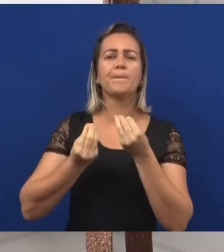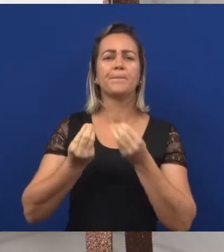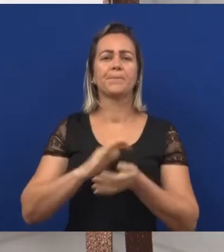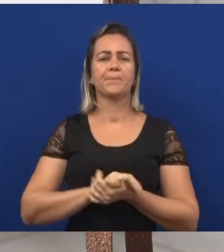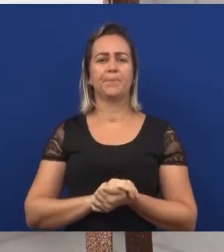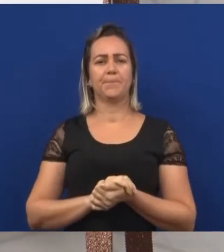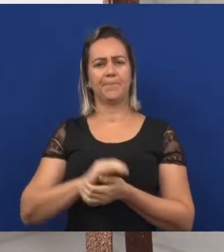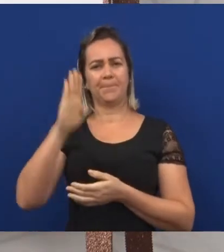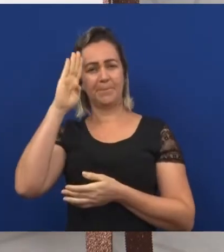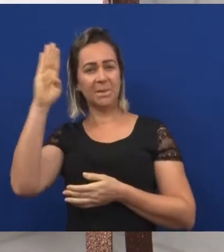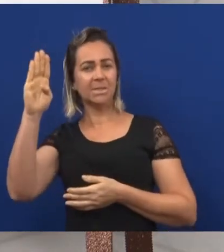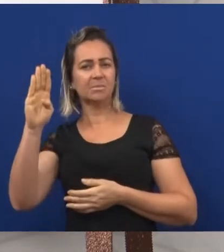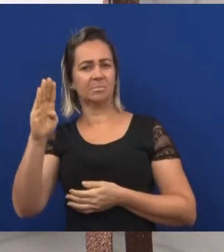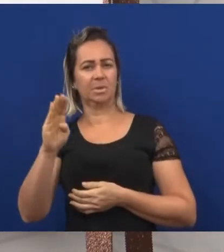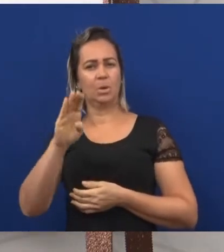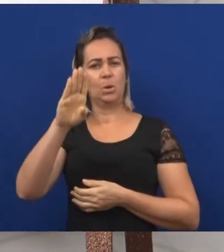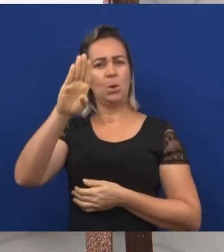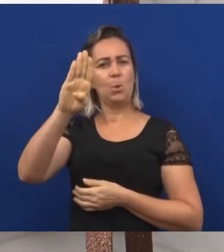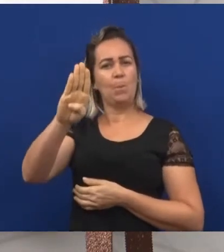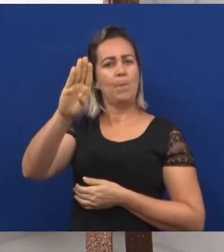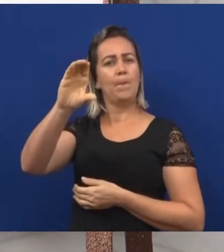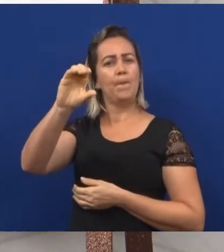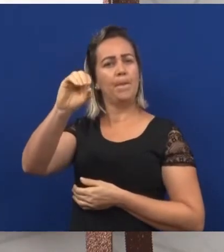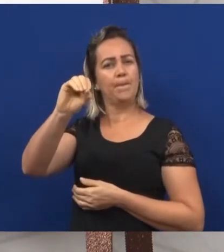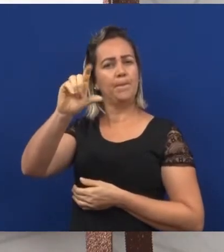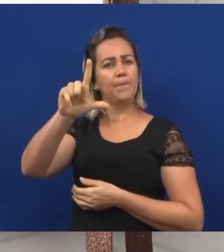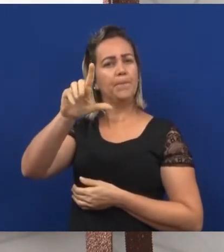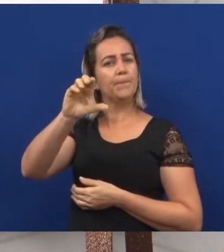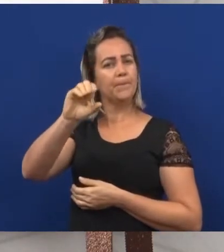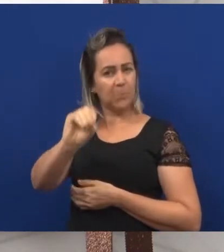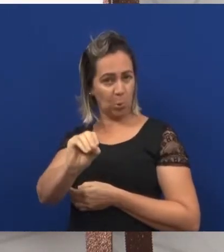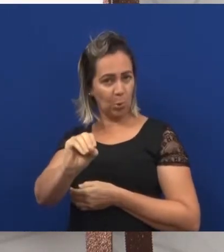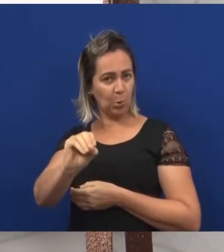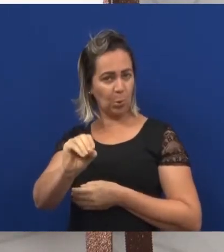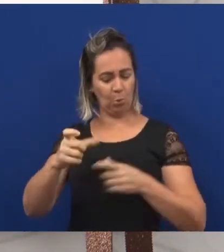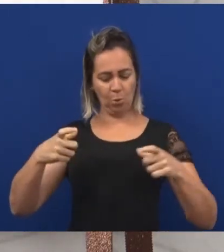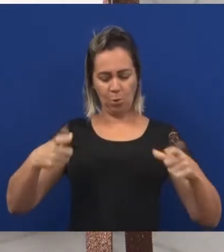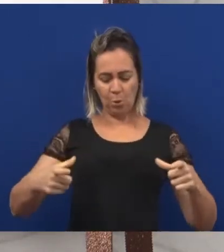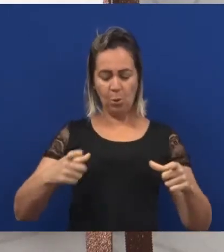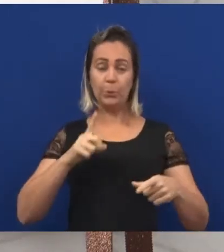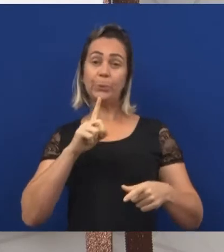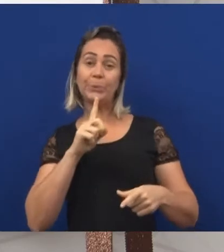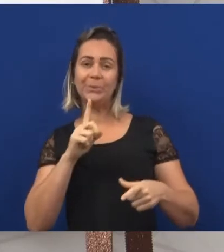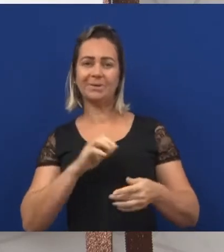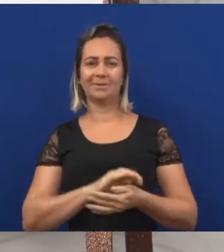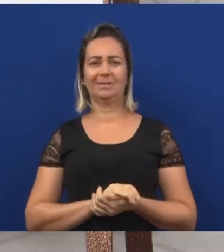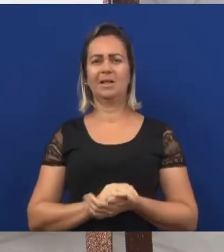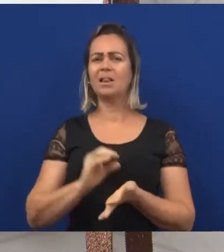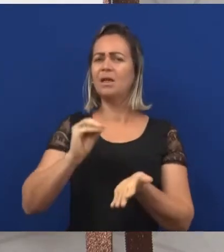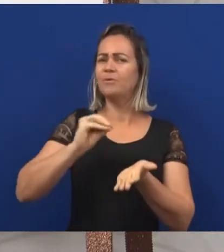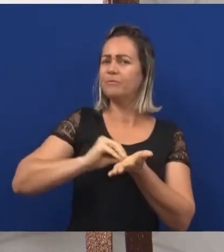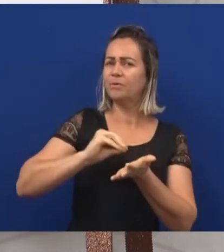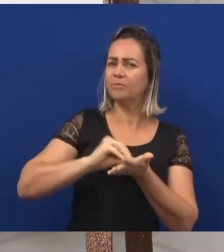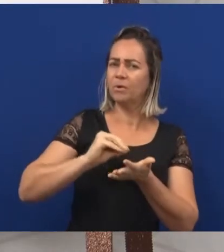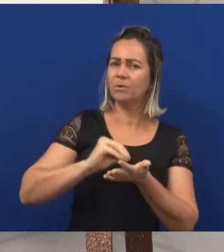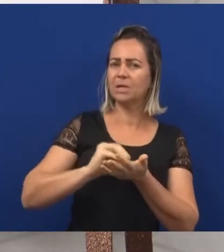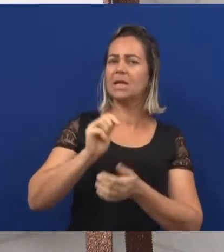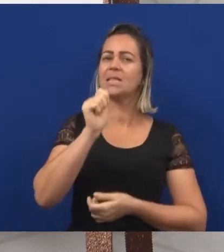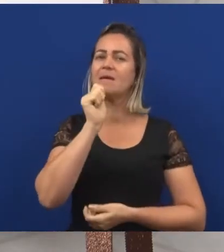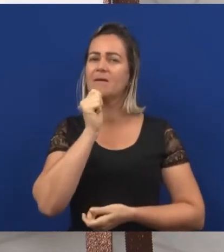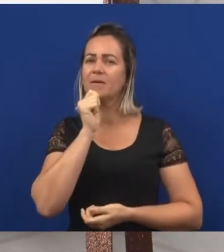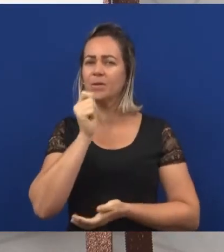comprado todos os ingredientes. Mas faltava um ingrediente